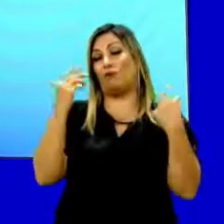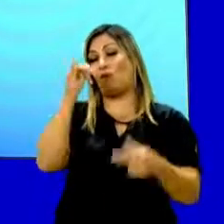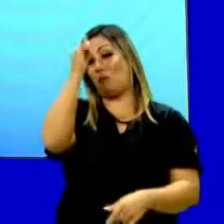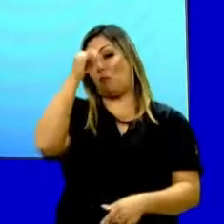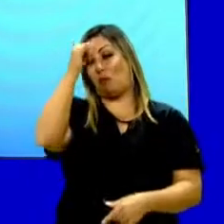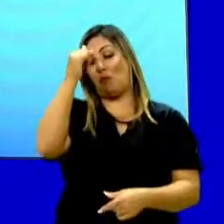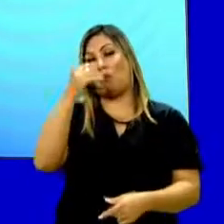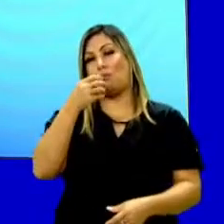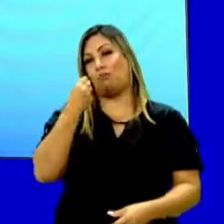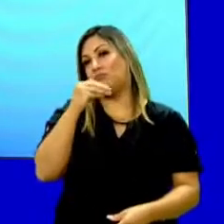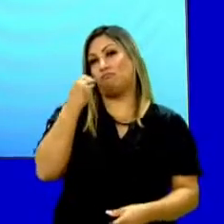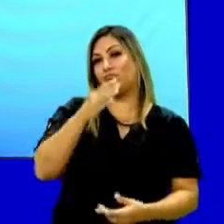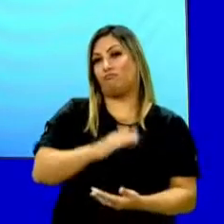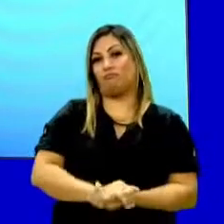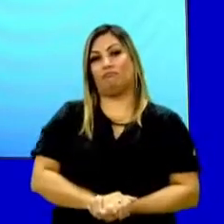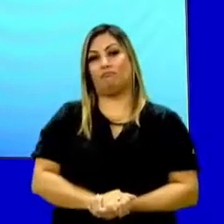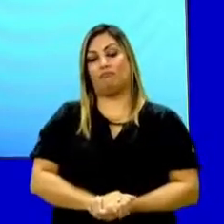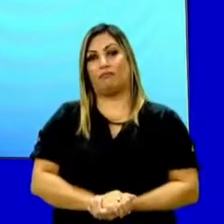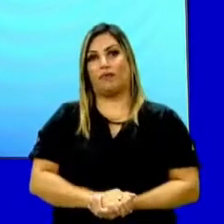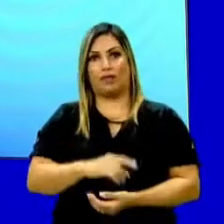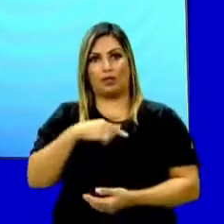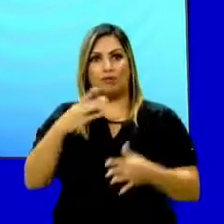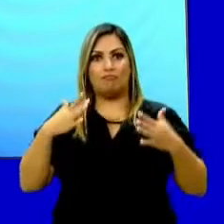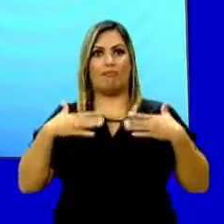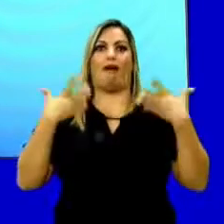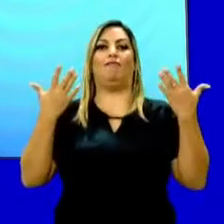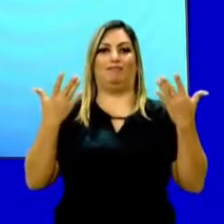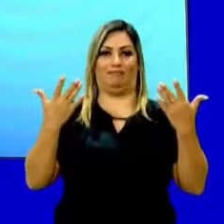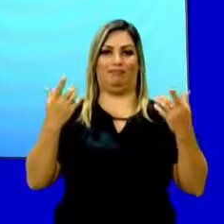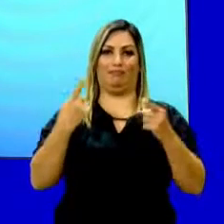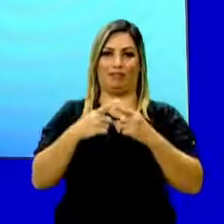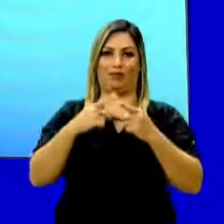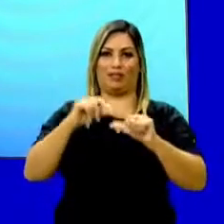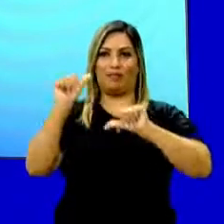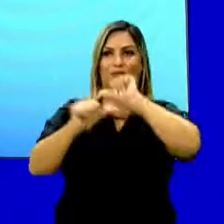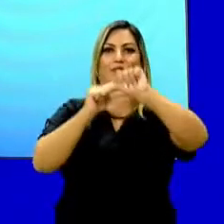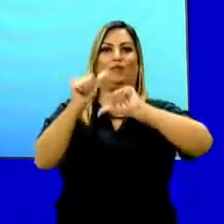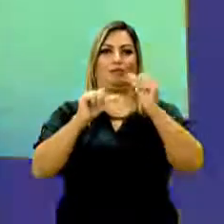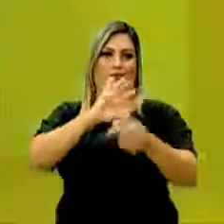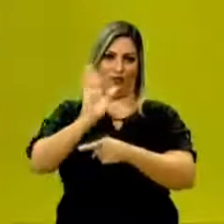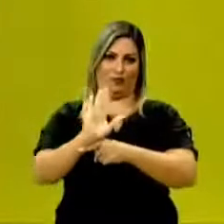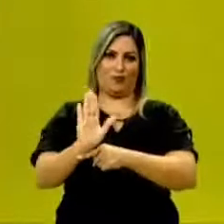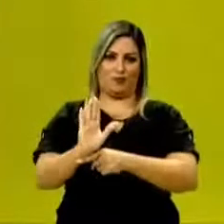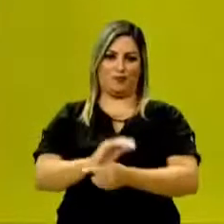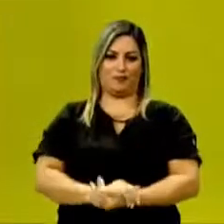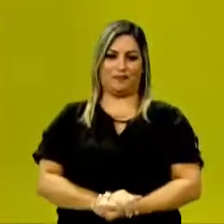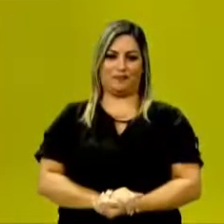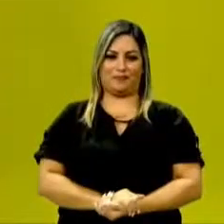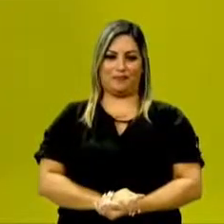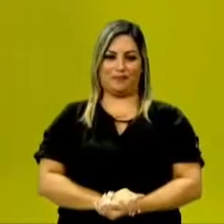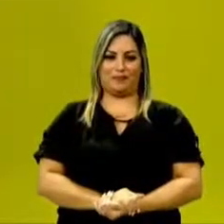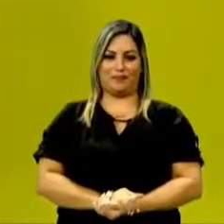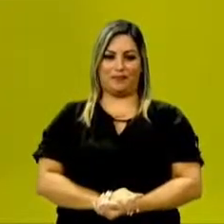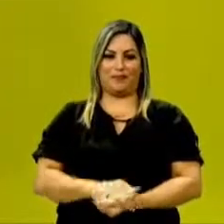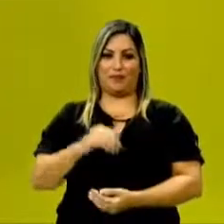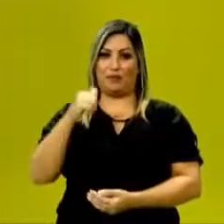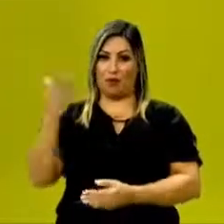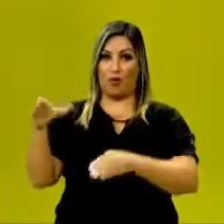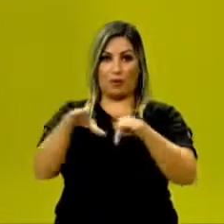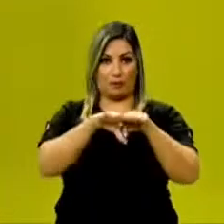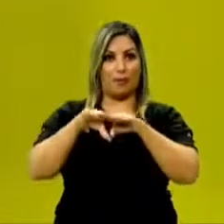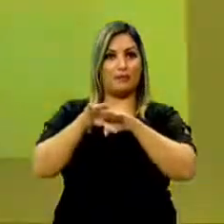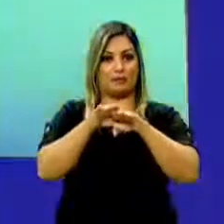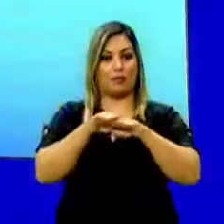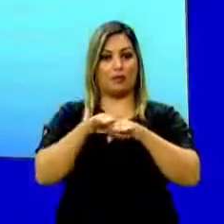bobo, meloso, e nós somos surpreendidos por uma reviravolta no filme. Fora dos padrões,